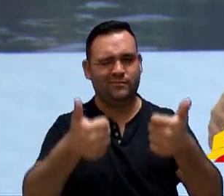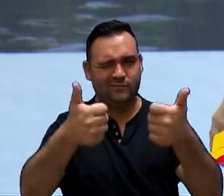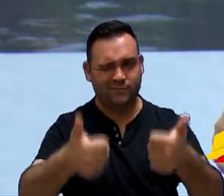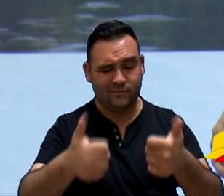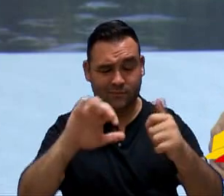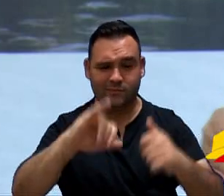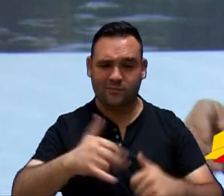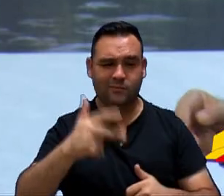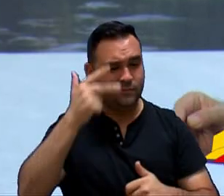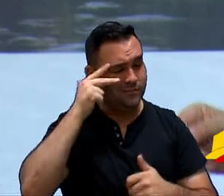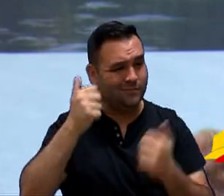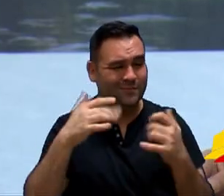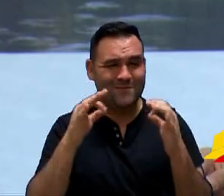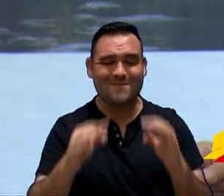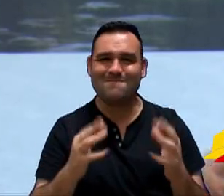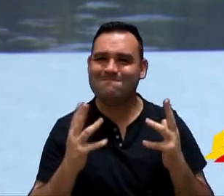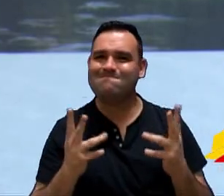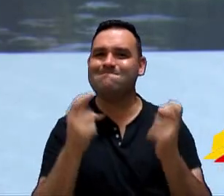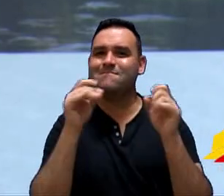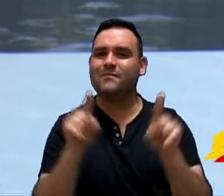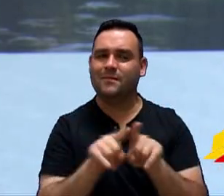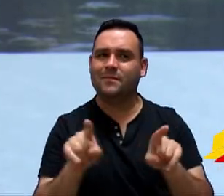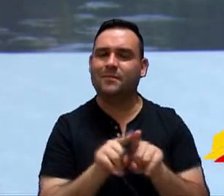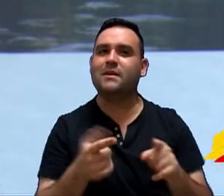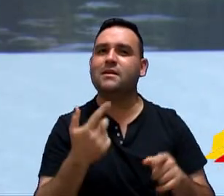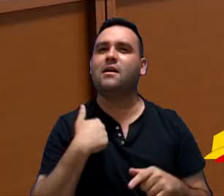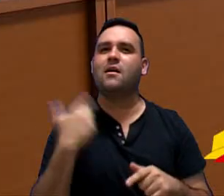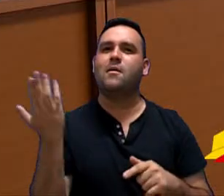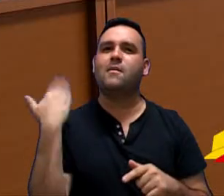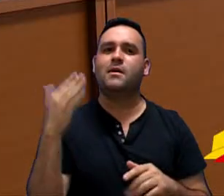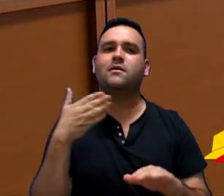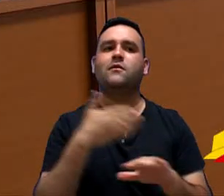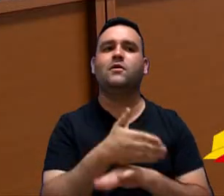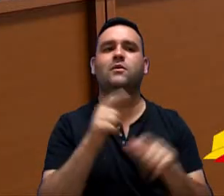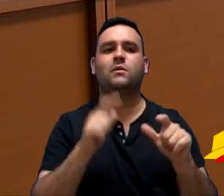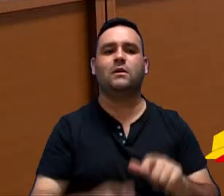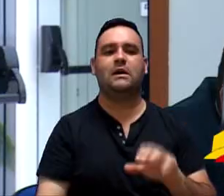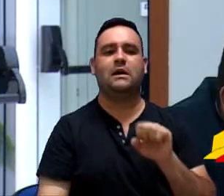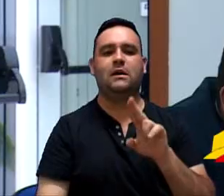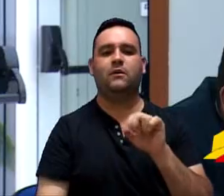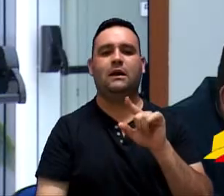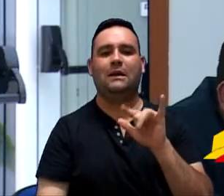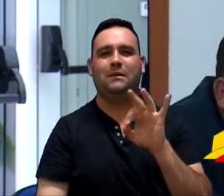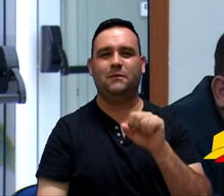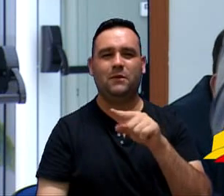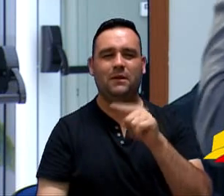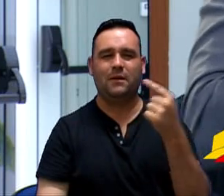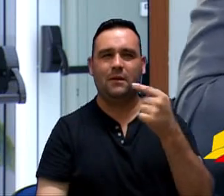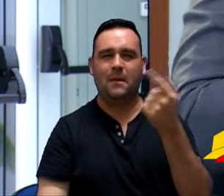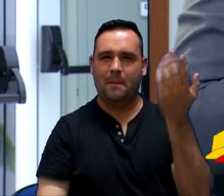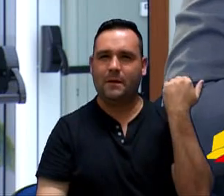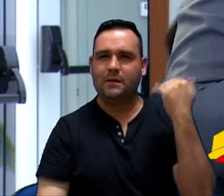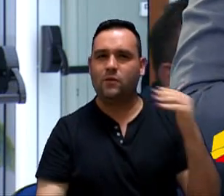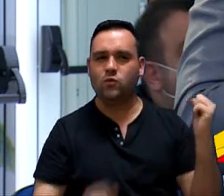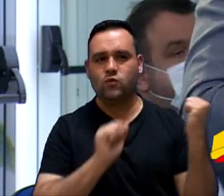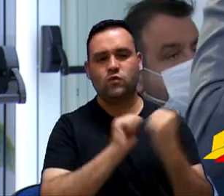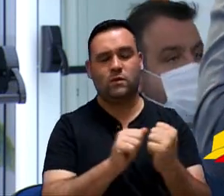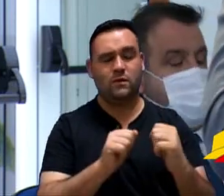brilhante, já quero que o Dene comente também. Eu estive no Parque dos Eucaliptos e o Zenorte foi comigo ano passado. Eles